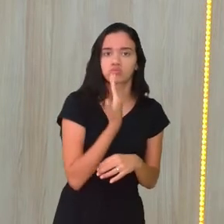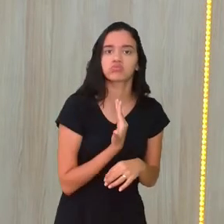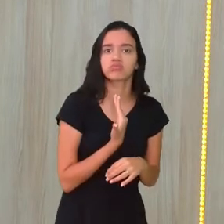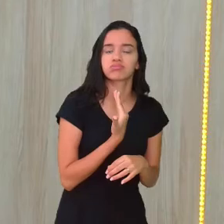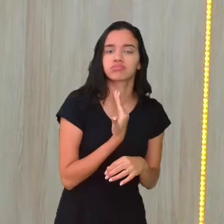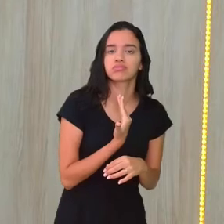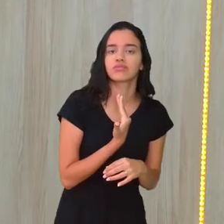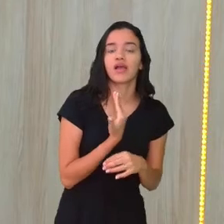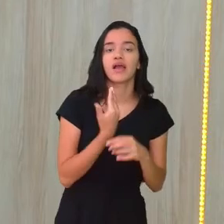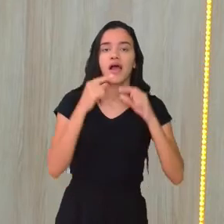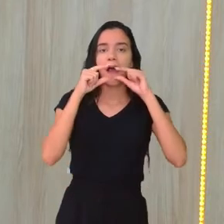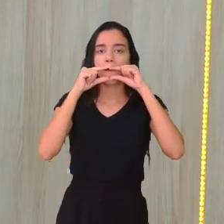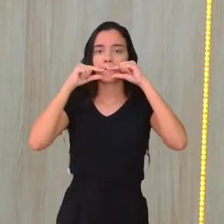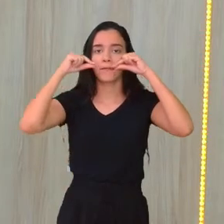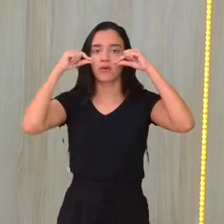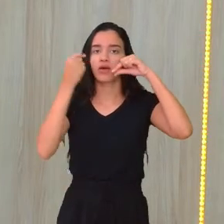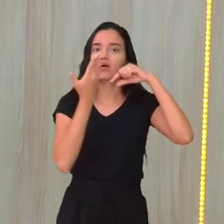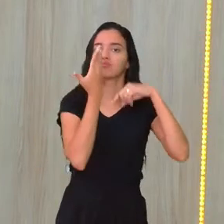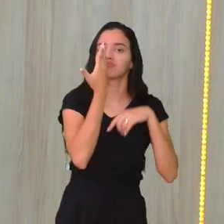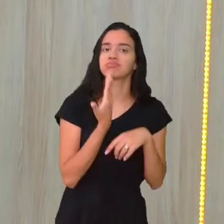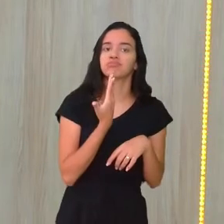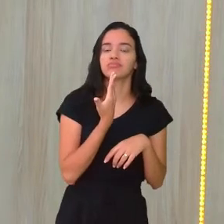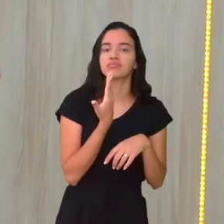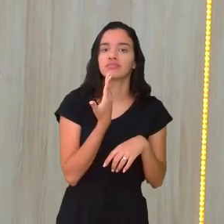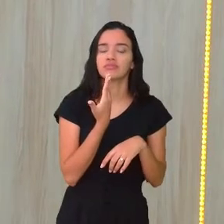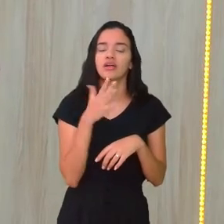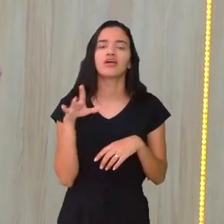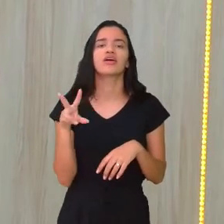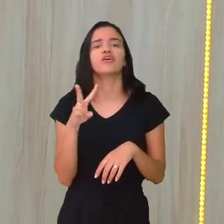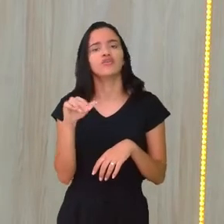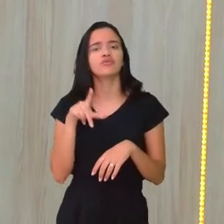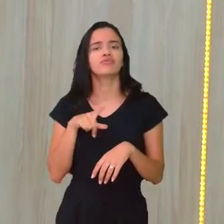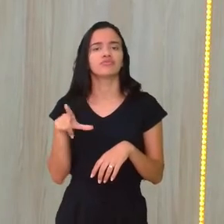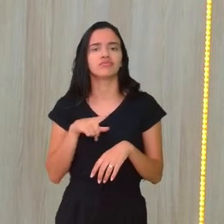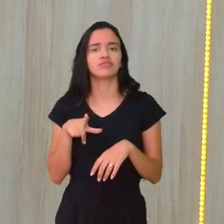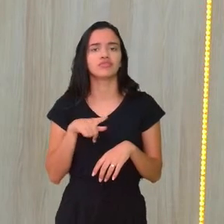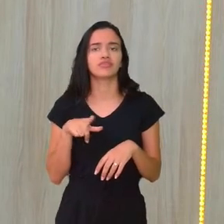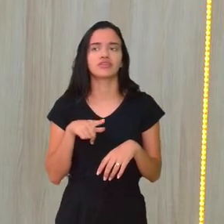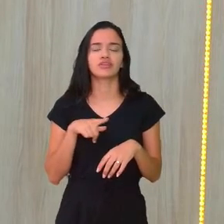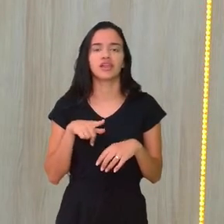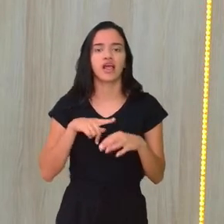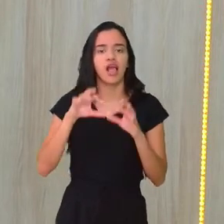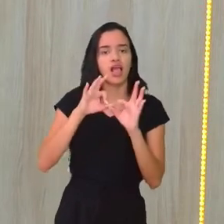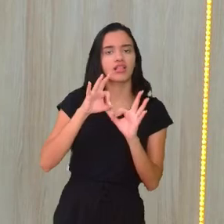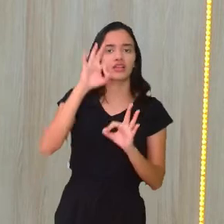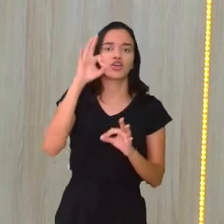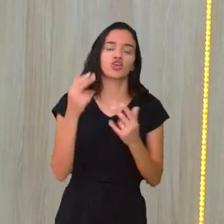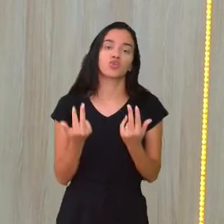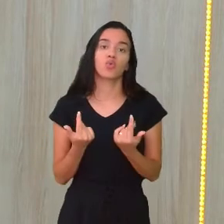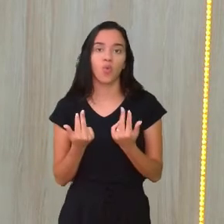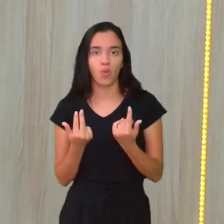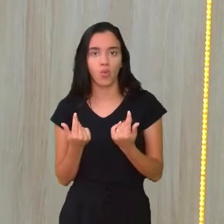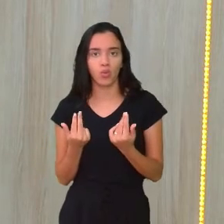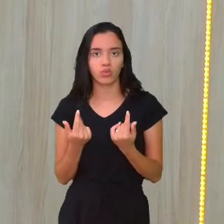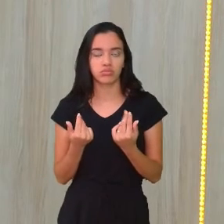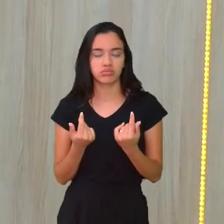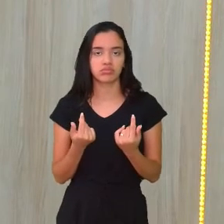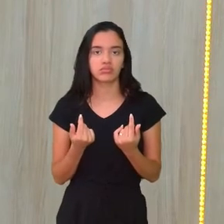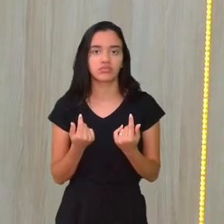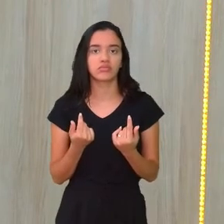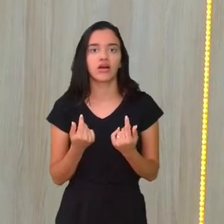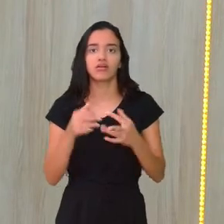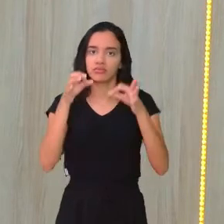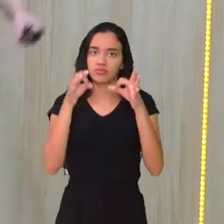divido a boca no meio, qualquer ponto eu vou ter a mesma distância para esse novo eixo.